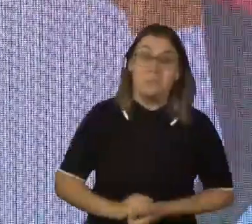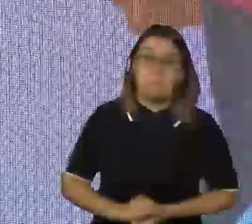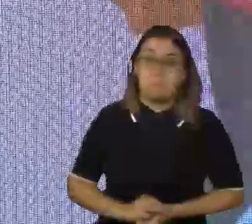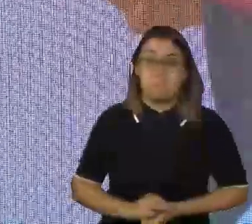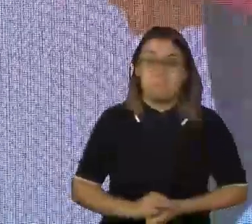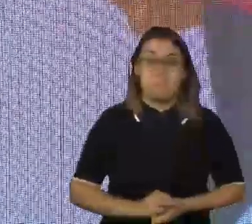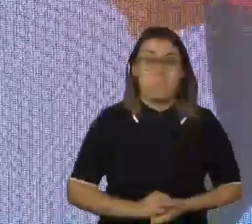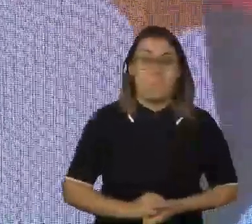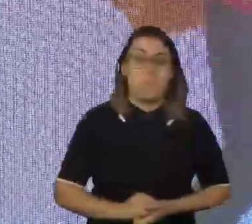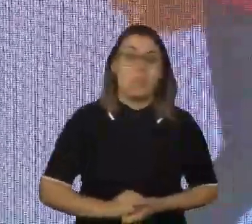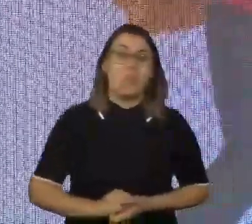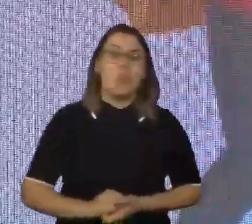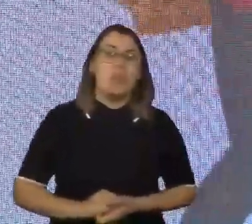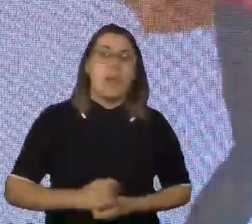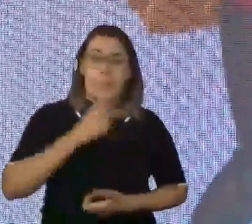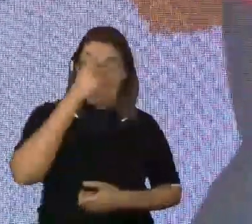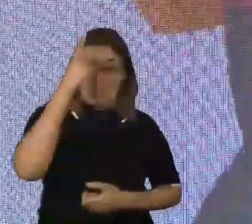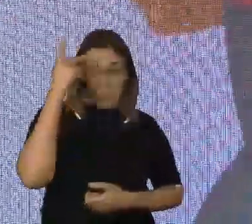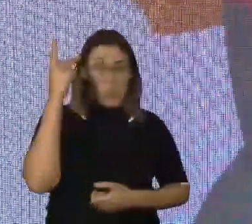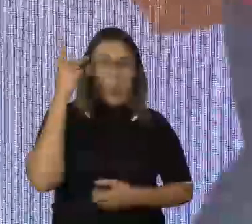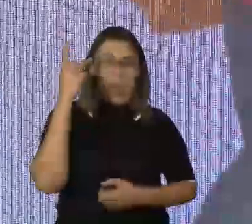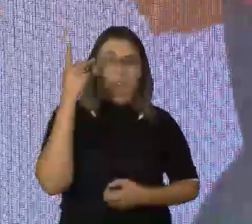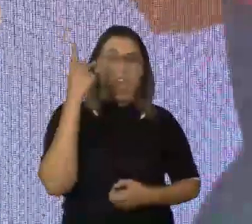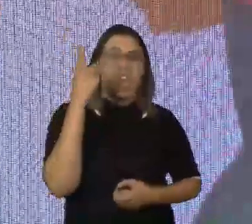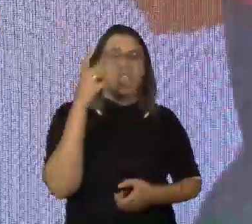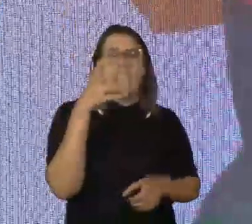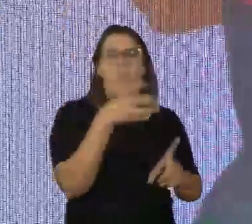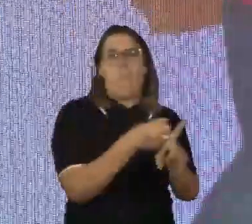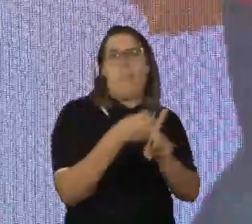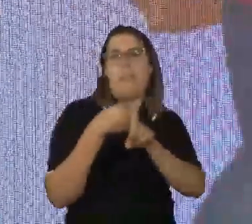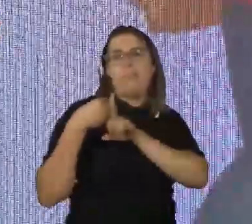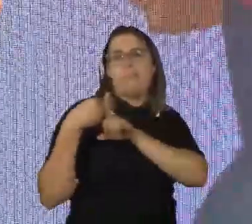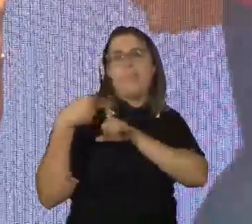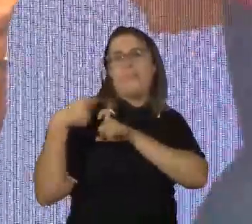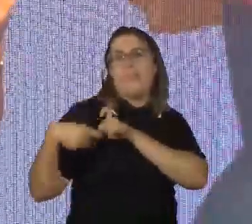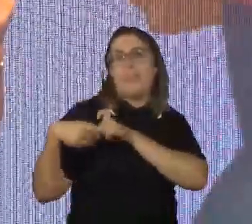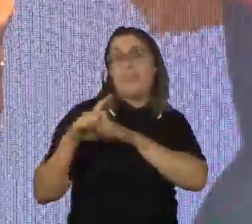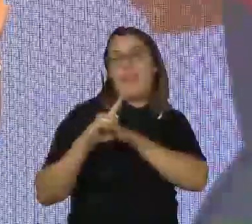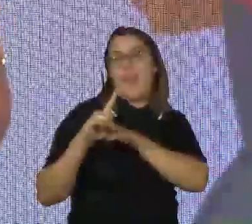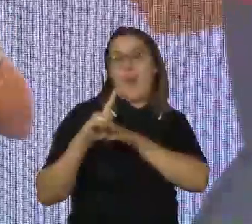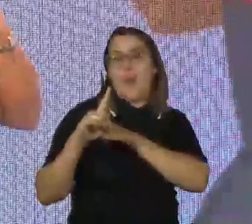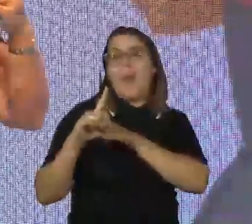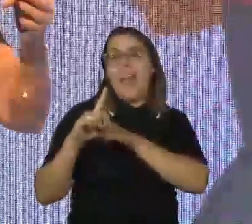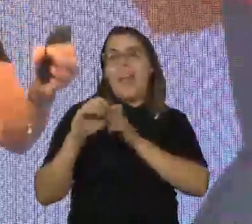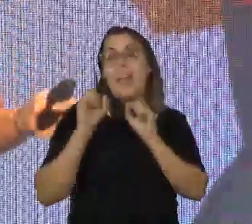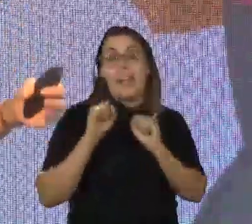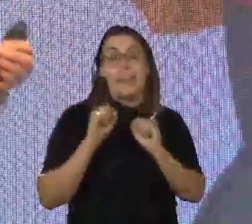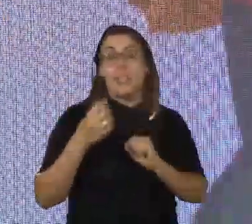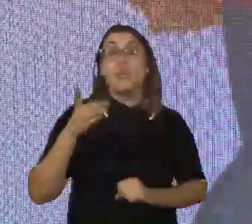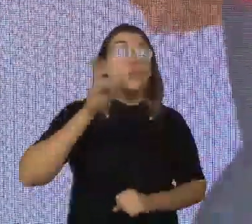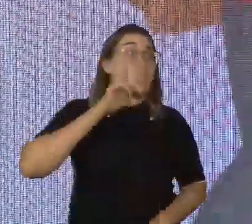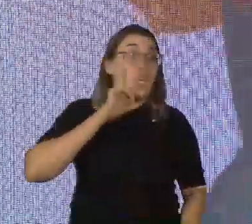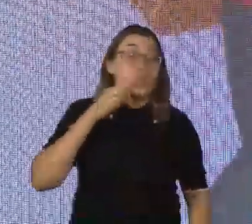o predador, o abusador, ele não está na floresta escura, ele está aí, ele está na nossa vida,